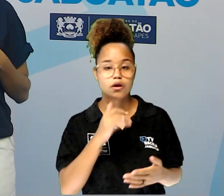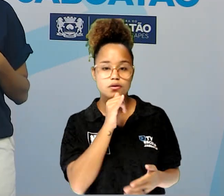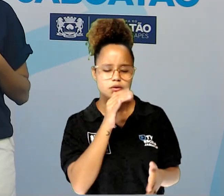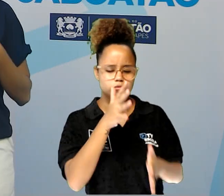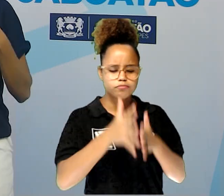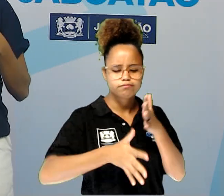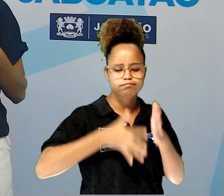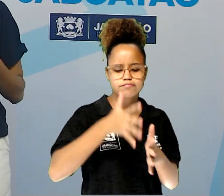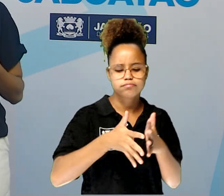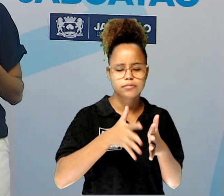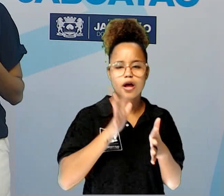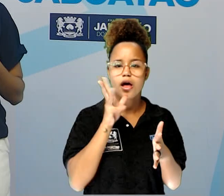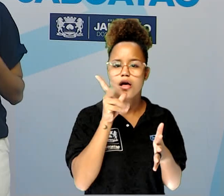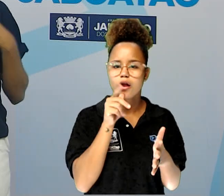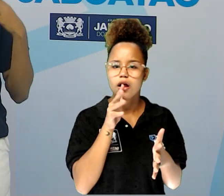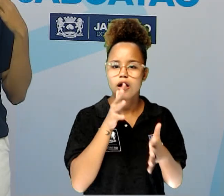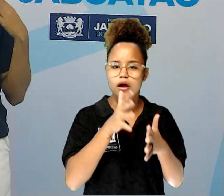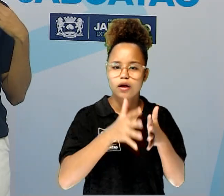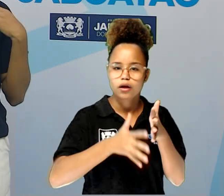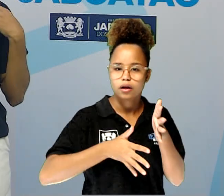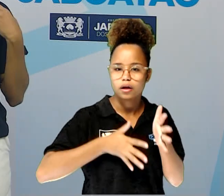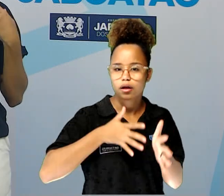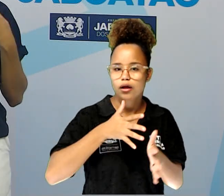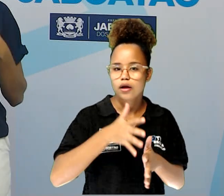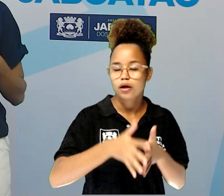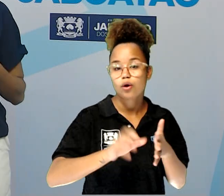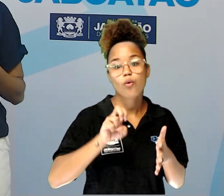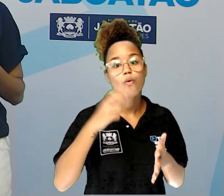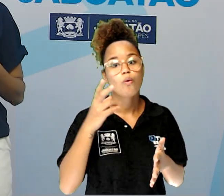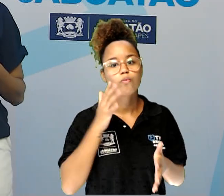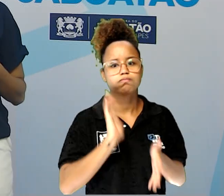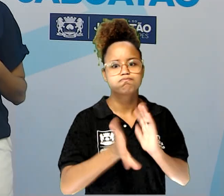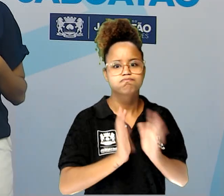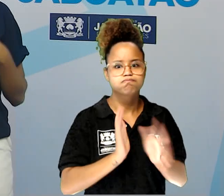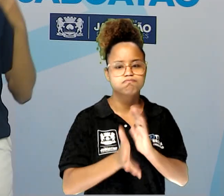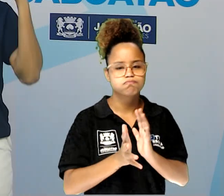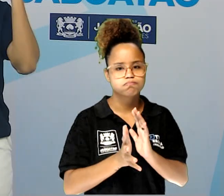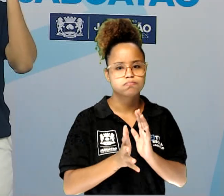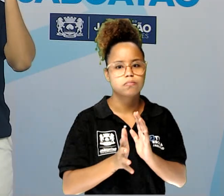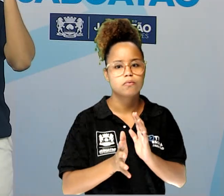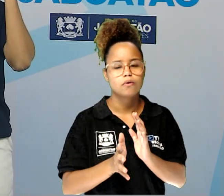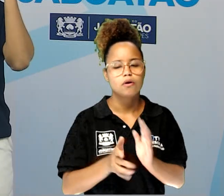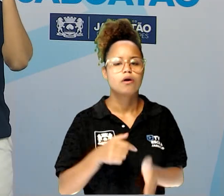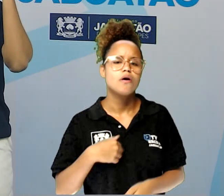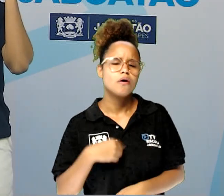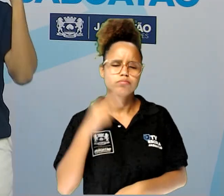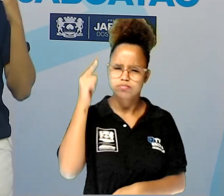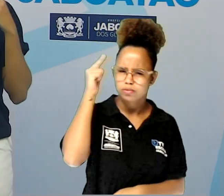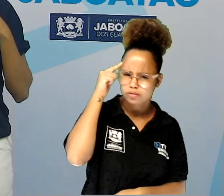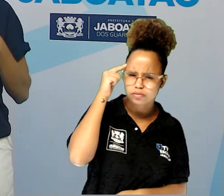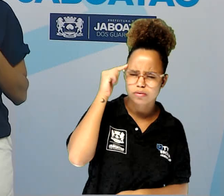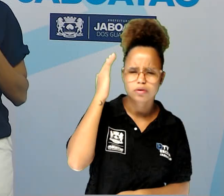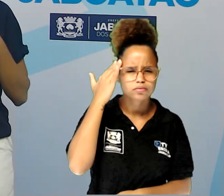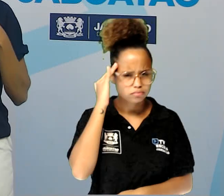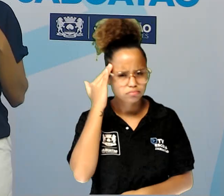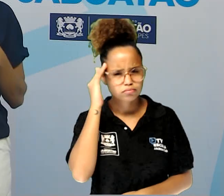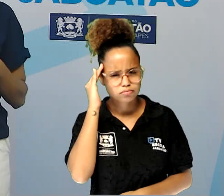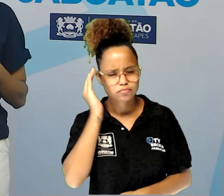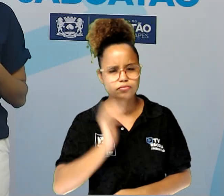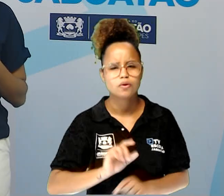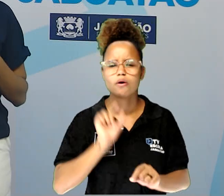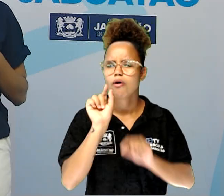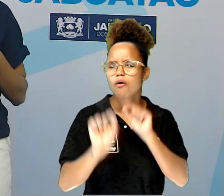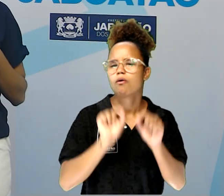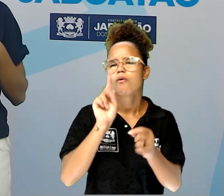Conseguiu entender? Conseguiu pensar? Conseguiu raciocinar qual o